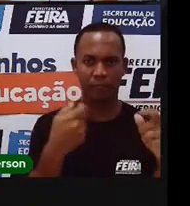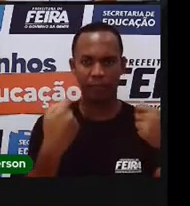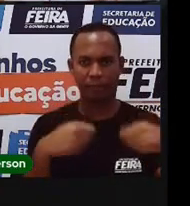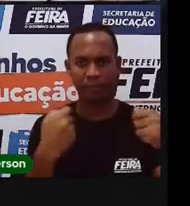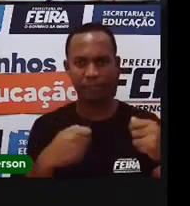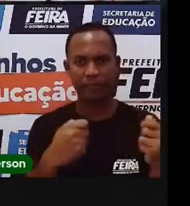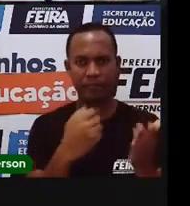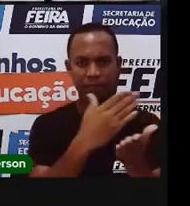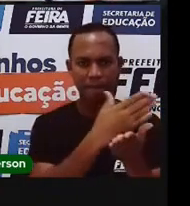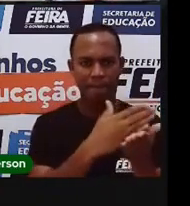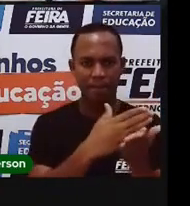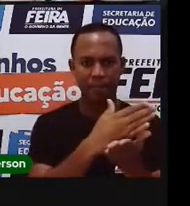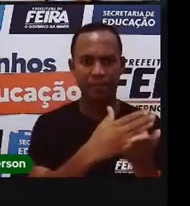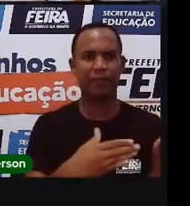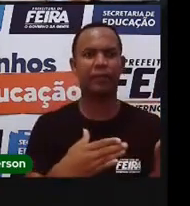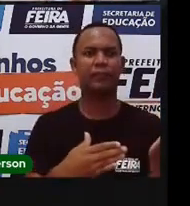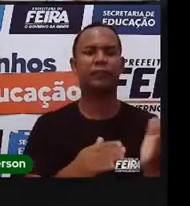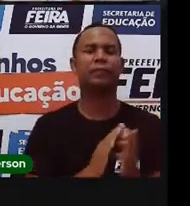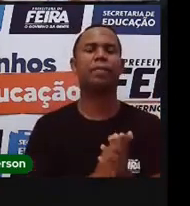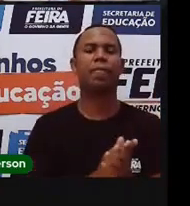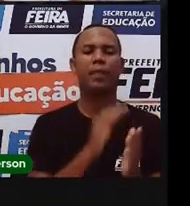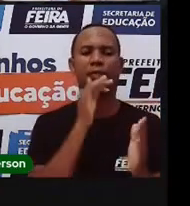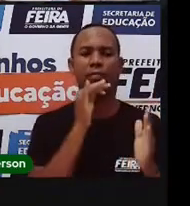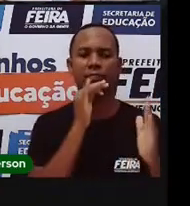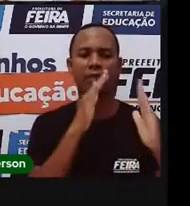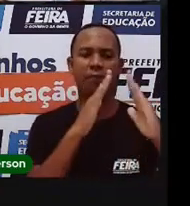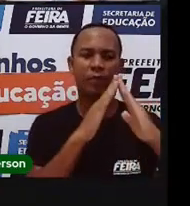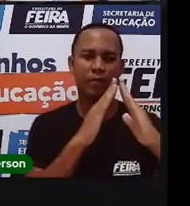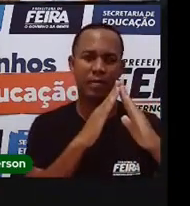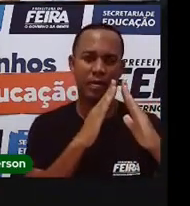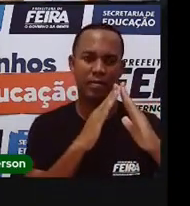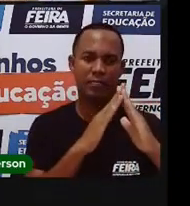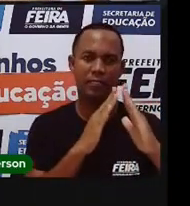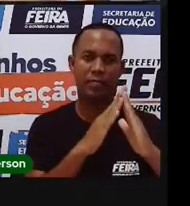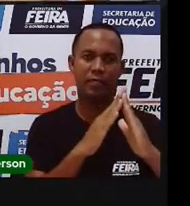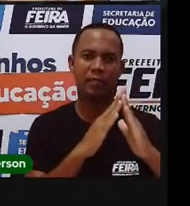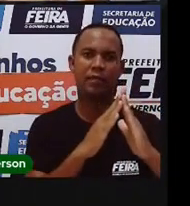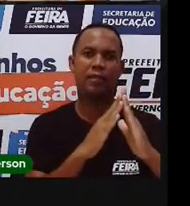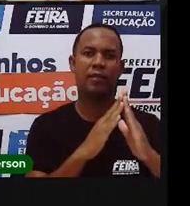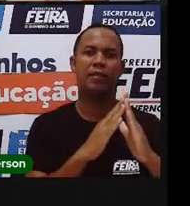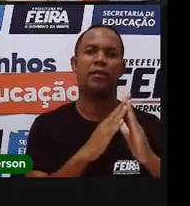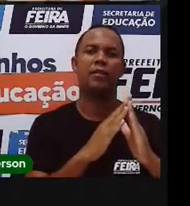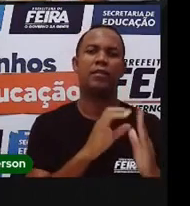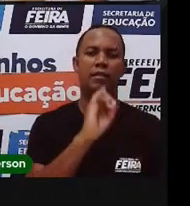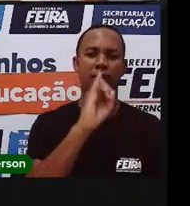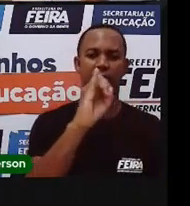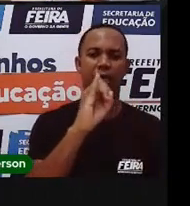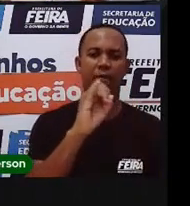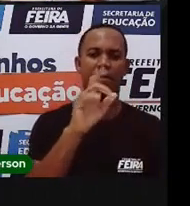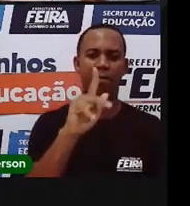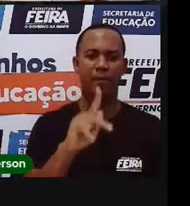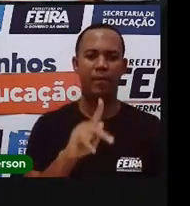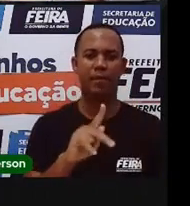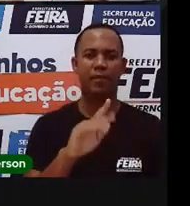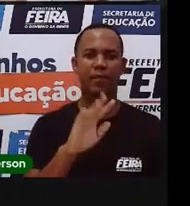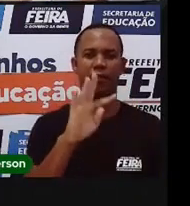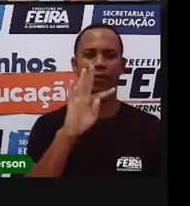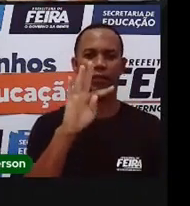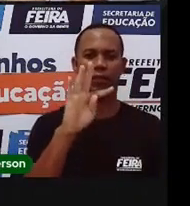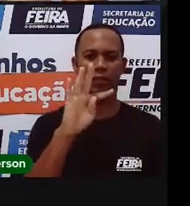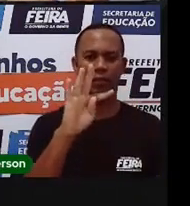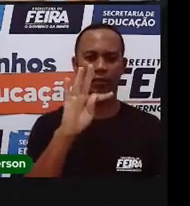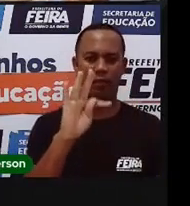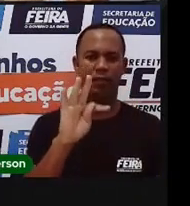ou que compra. No caso de uma casa, IPTU. No caso de um carro, o IPVA, né?